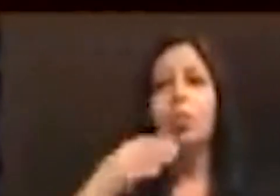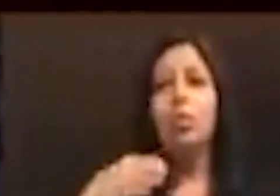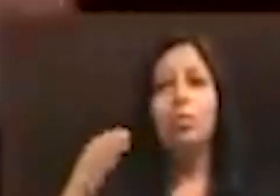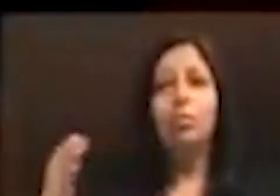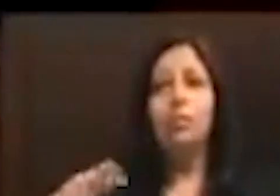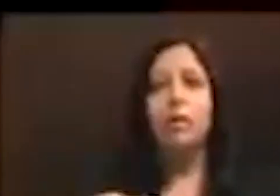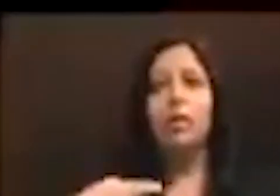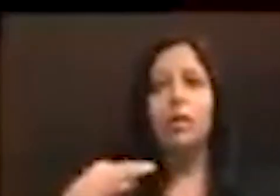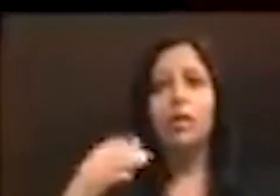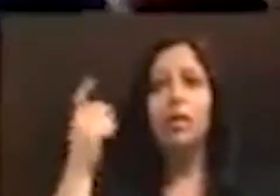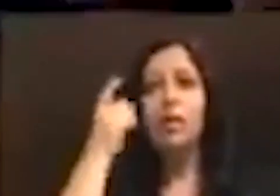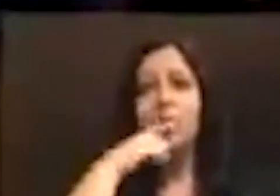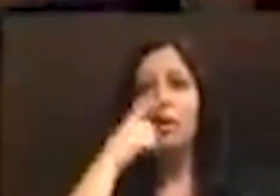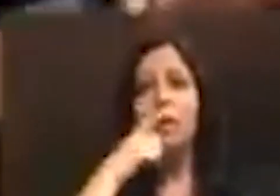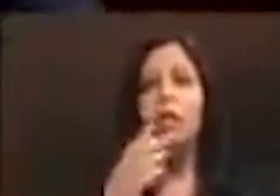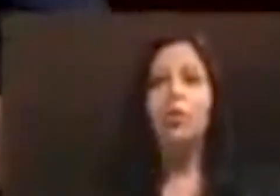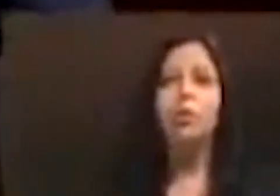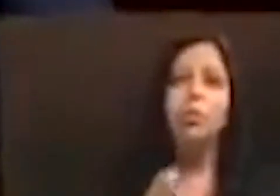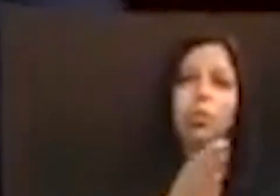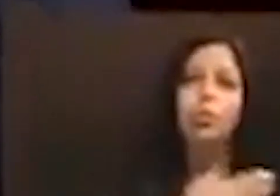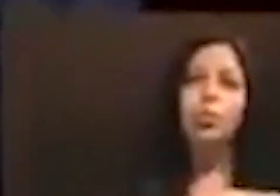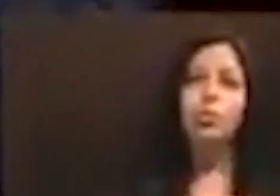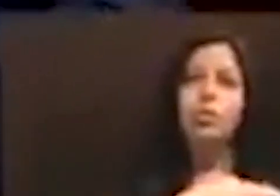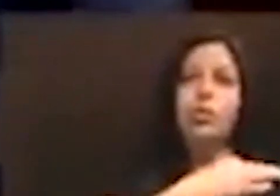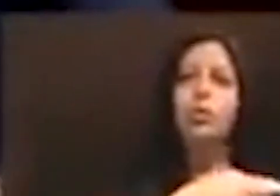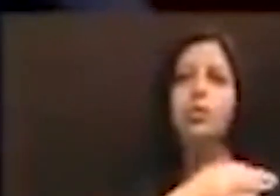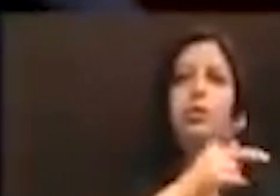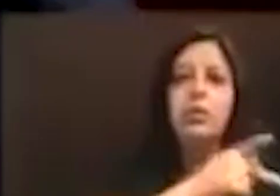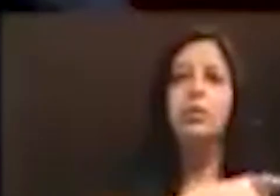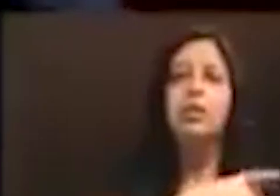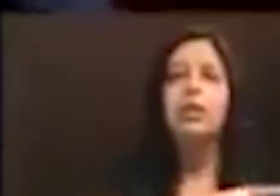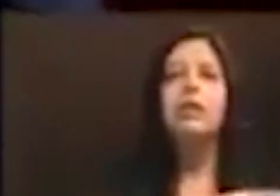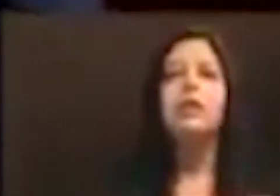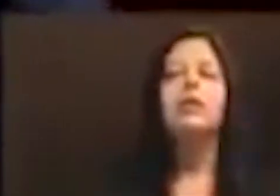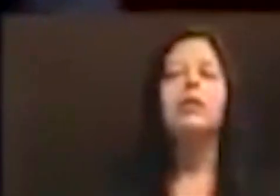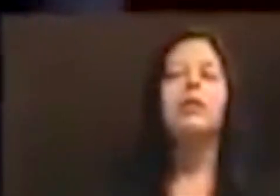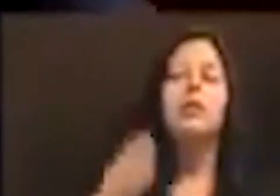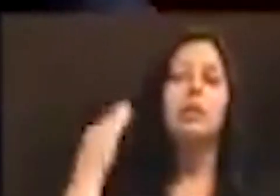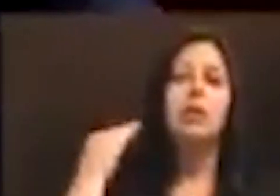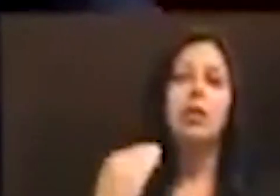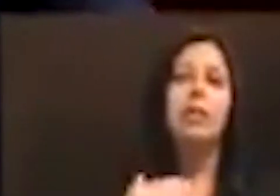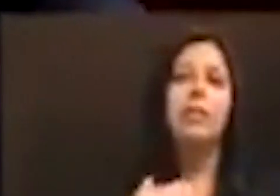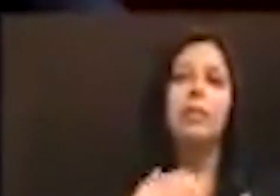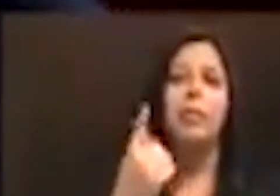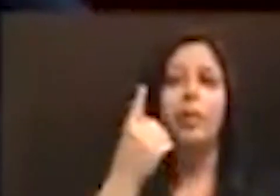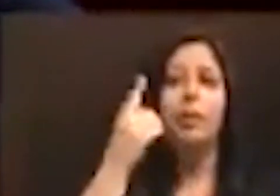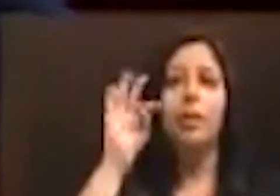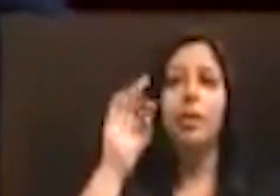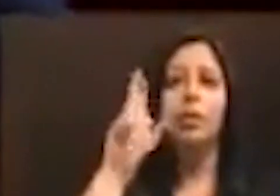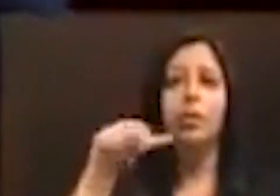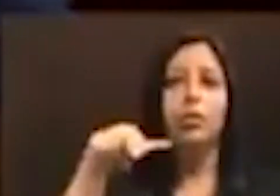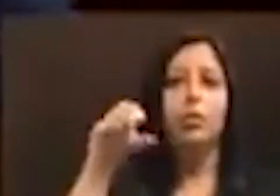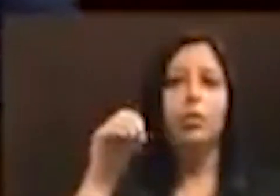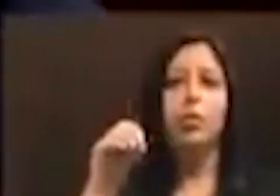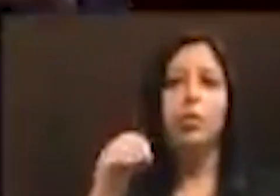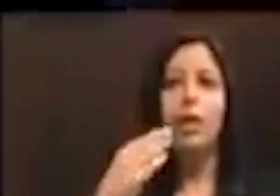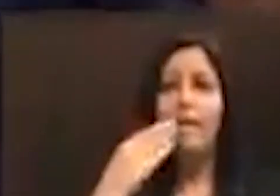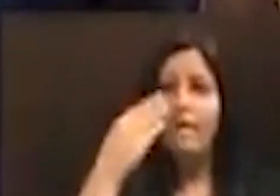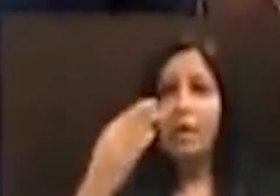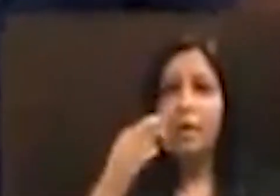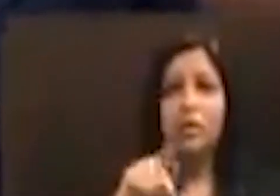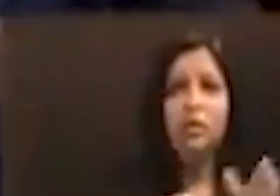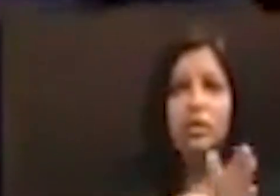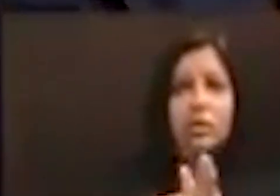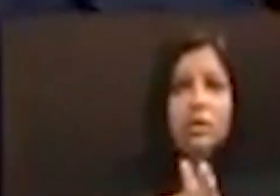mentira e do outro lado tinha o candidato da verdade, que desde o primeiro turno, estando na frente das pesquisas